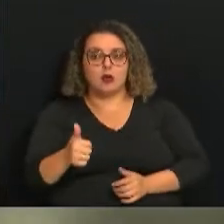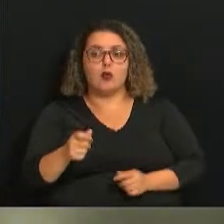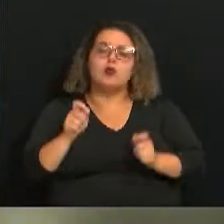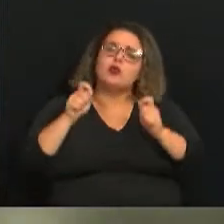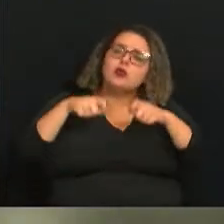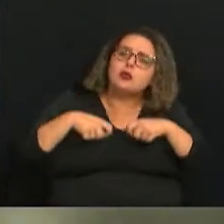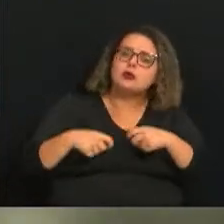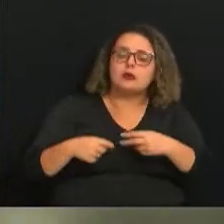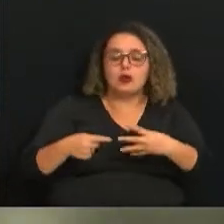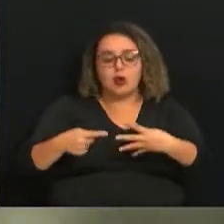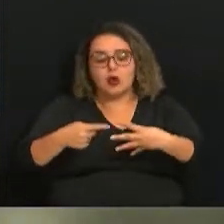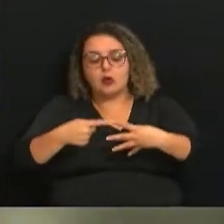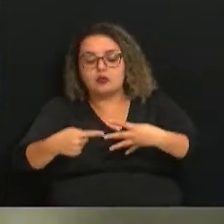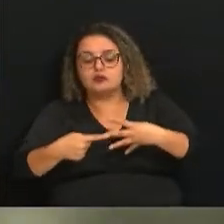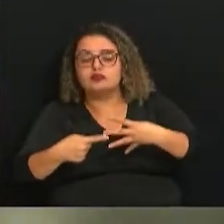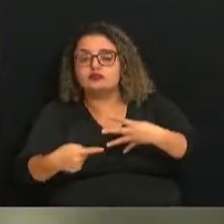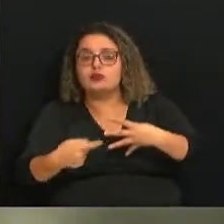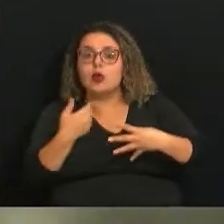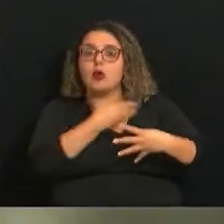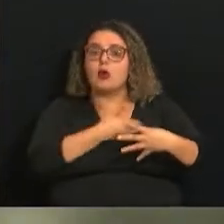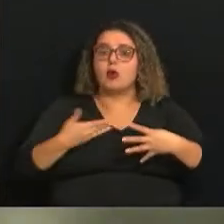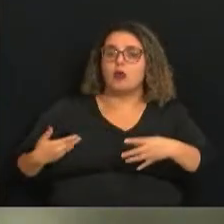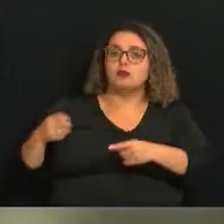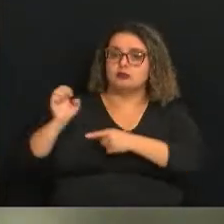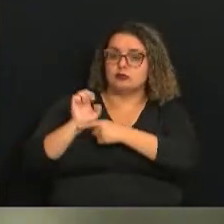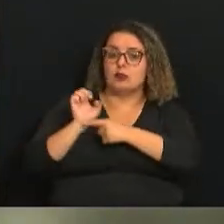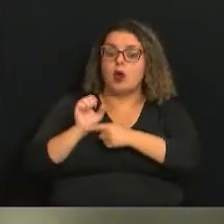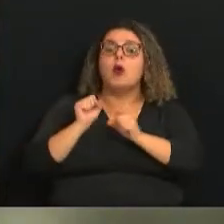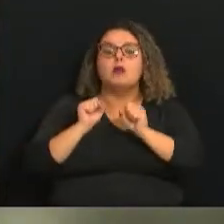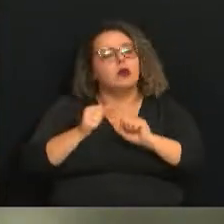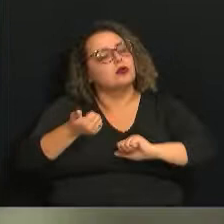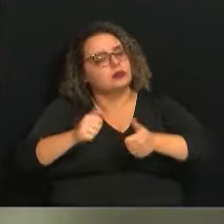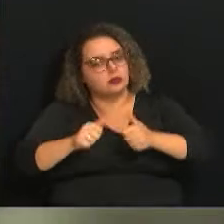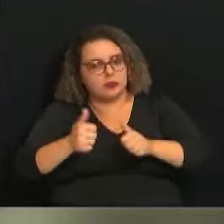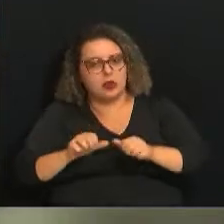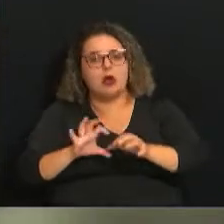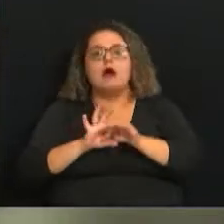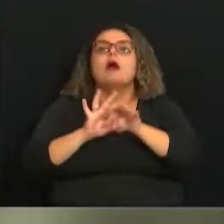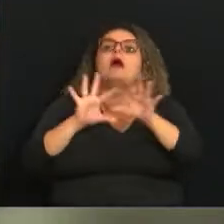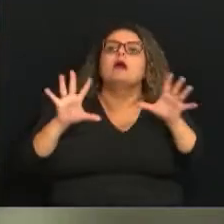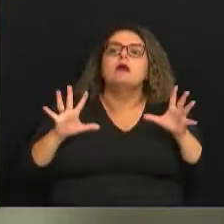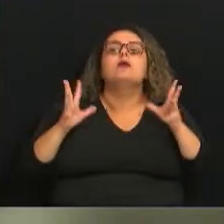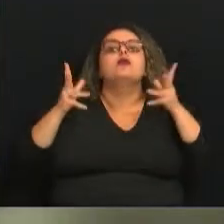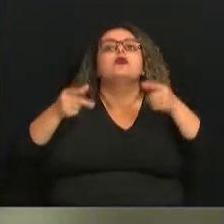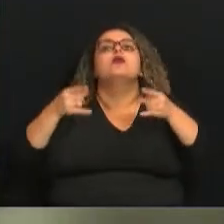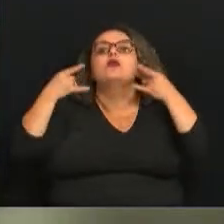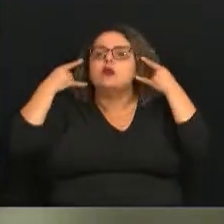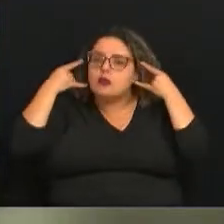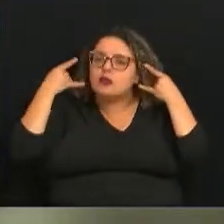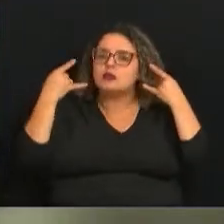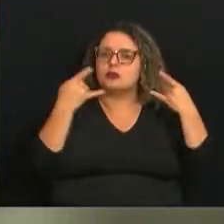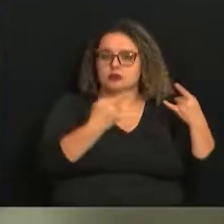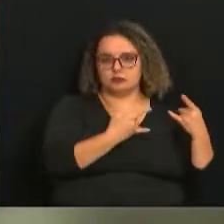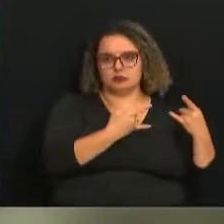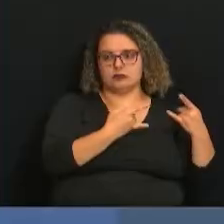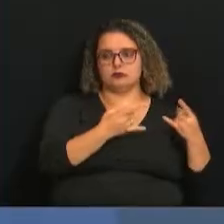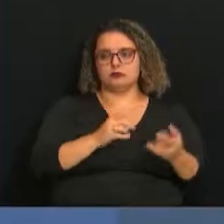em duas semanas o governo do Estado de São Paulo pode avaliar sim a liberação completa do uso de máscaras no Estado.